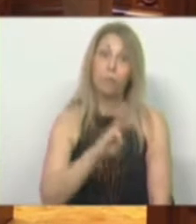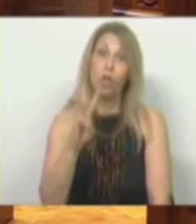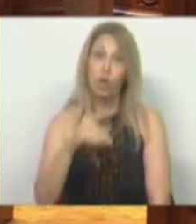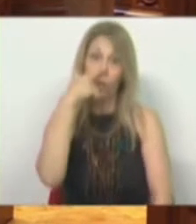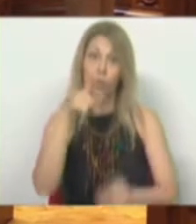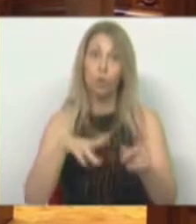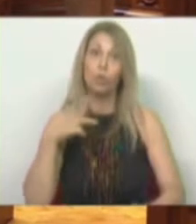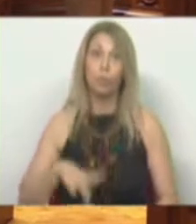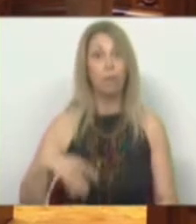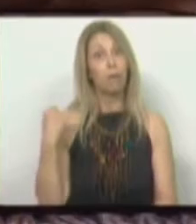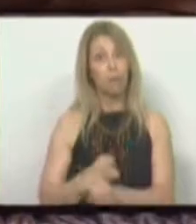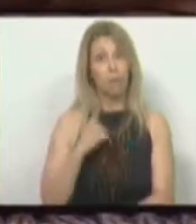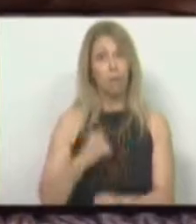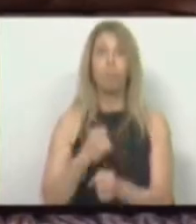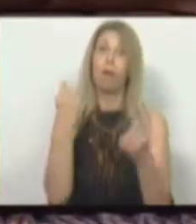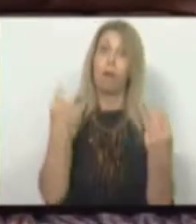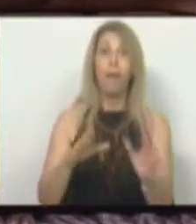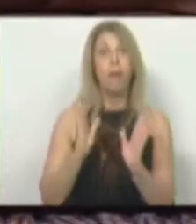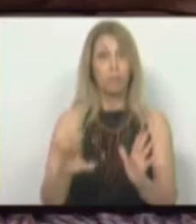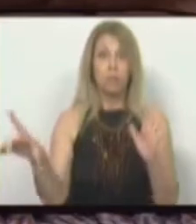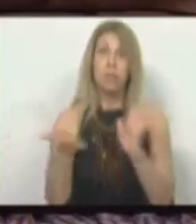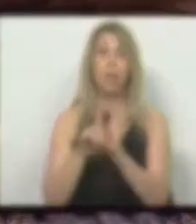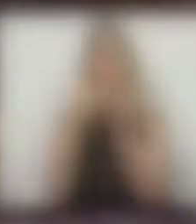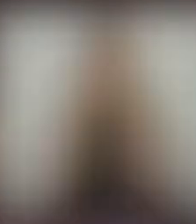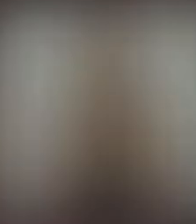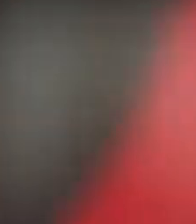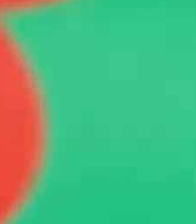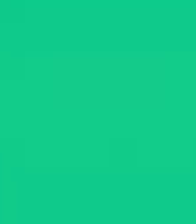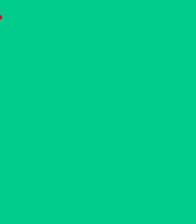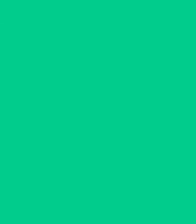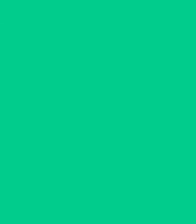trabalhadores e que é preciso também legislar para eles. Muito obrigado. Obrigado.